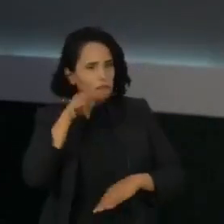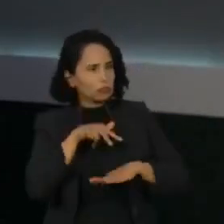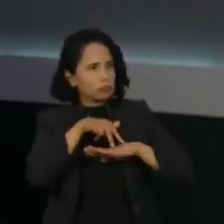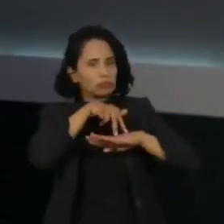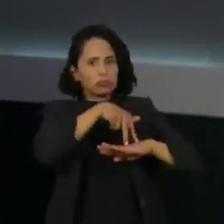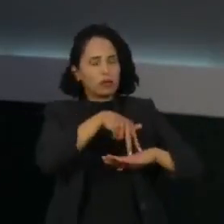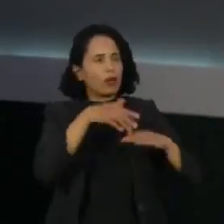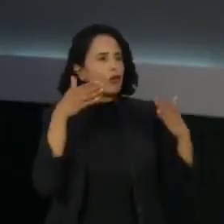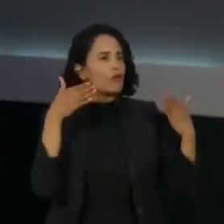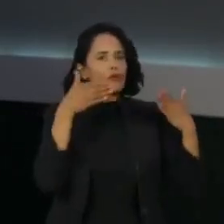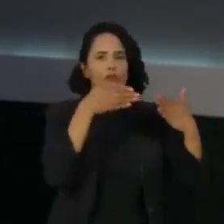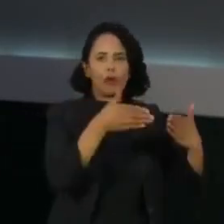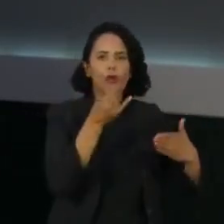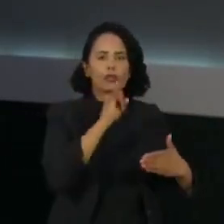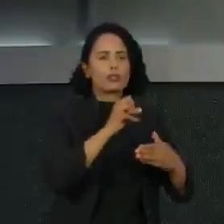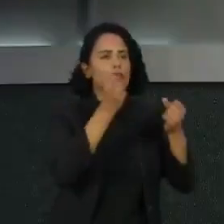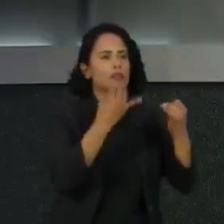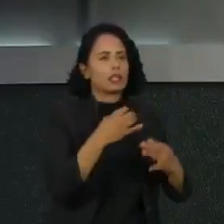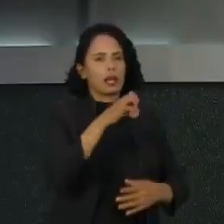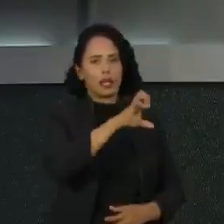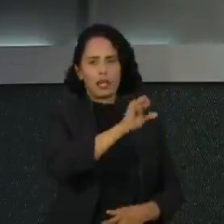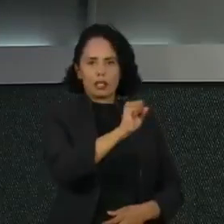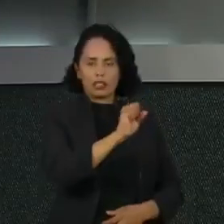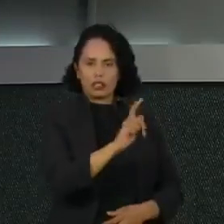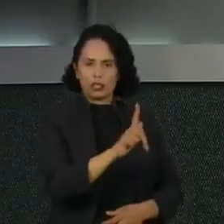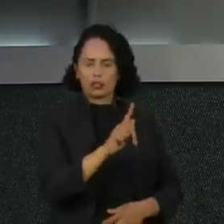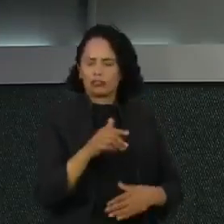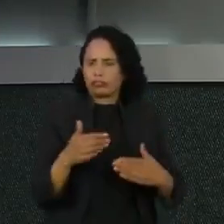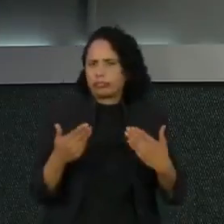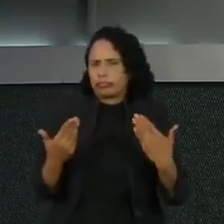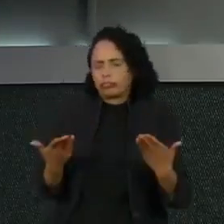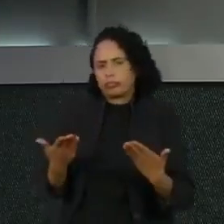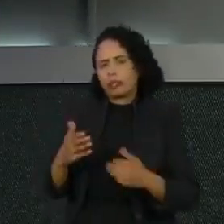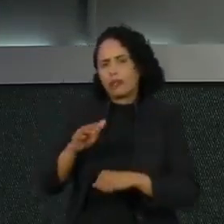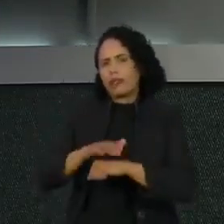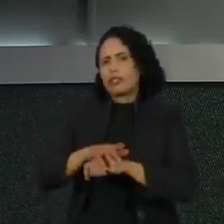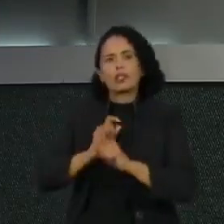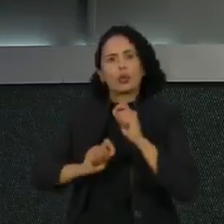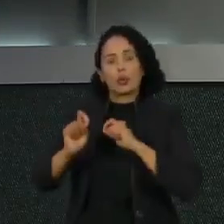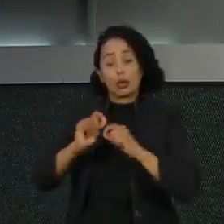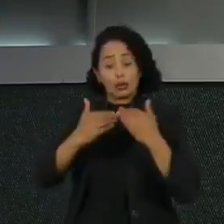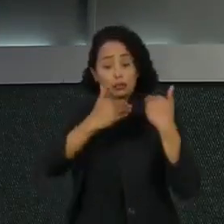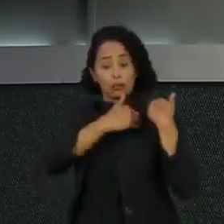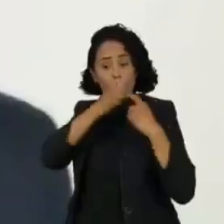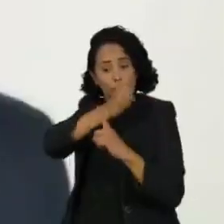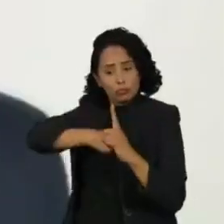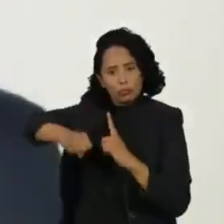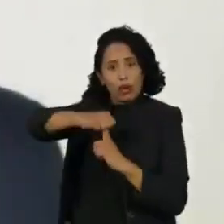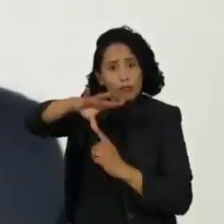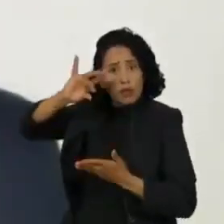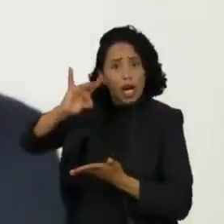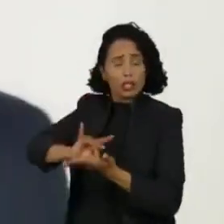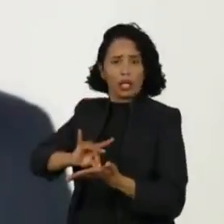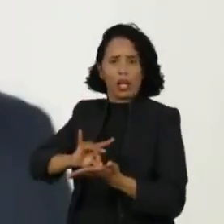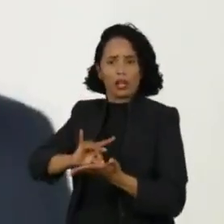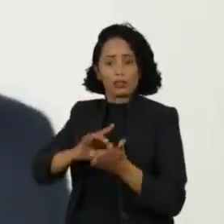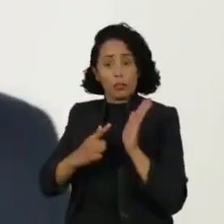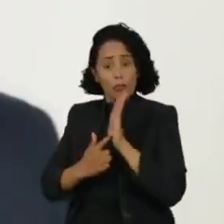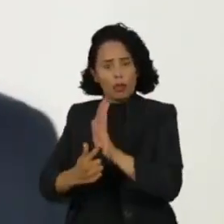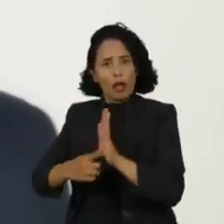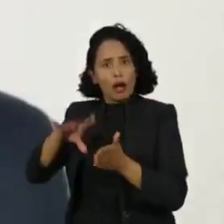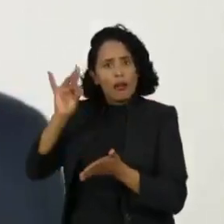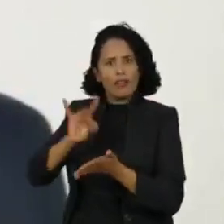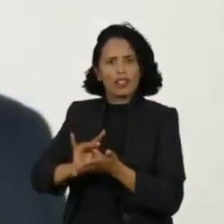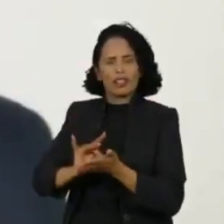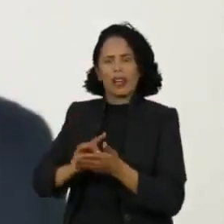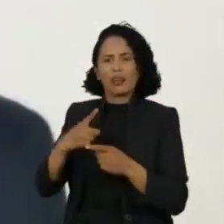quando se fala nesse ESG? É fazer a responsabilidade social de verdade, porque até aqui, por